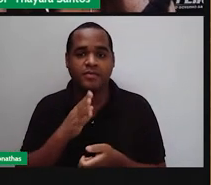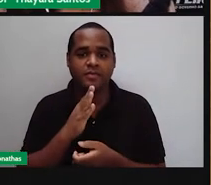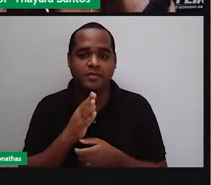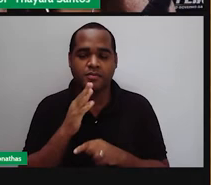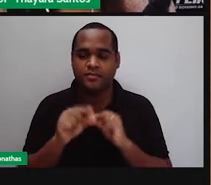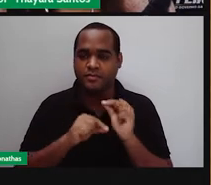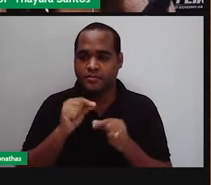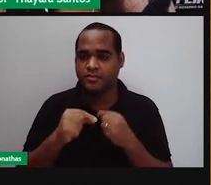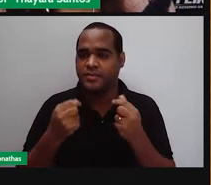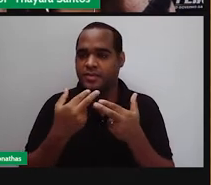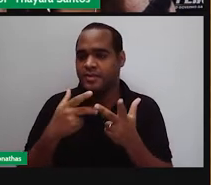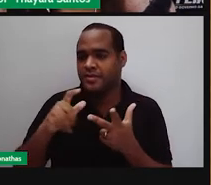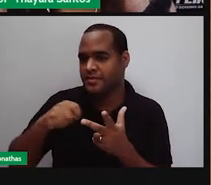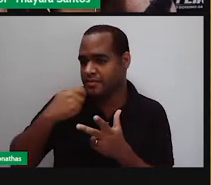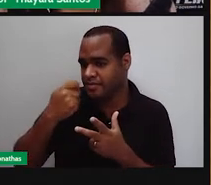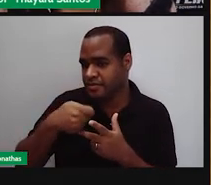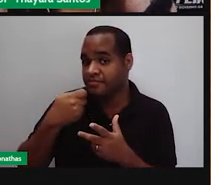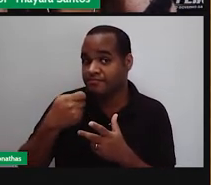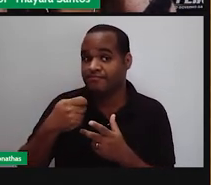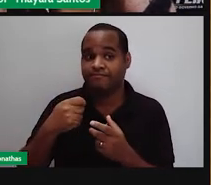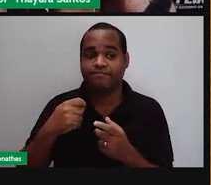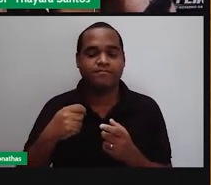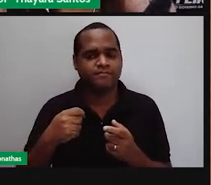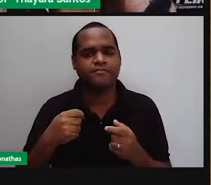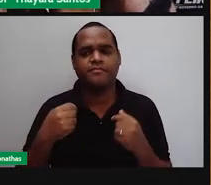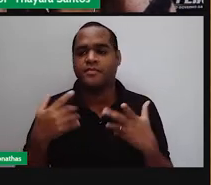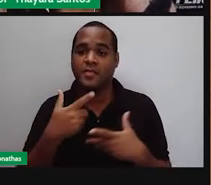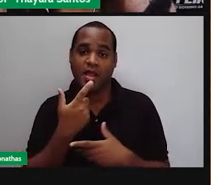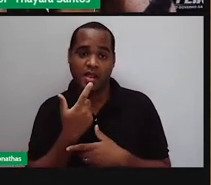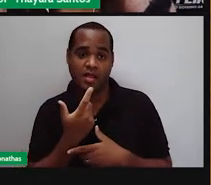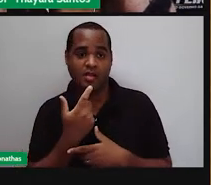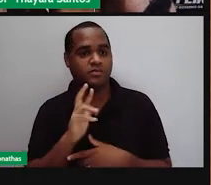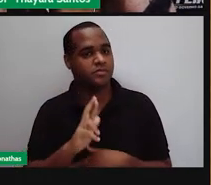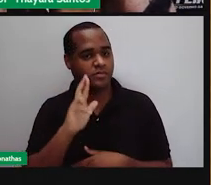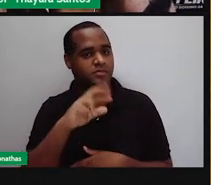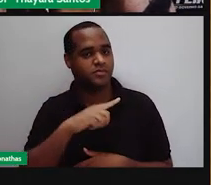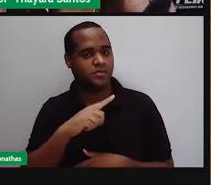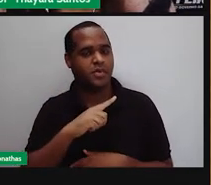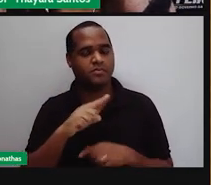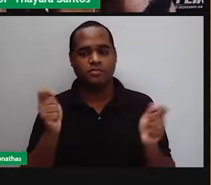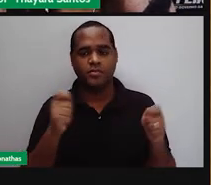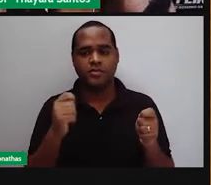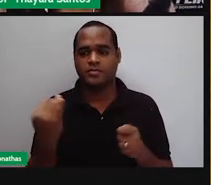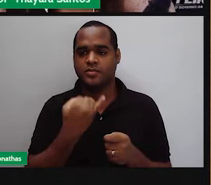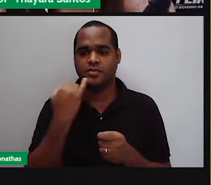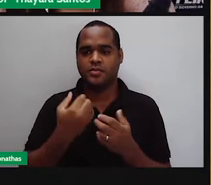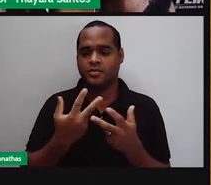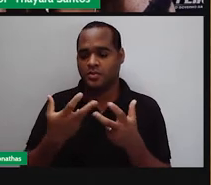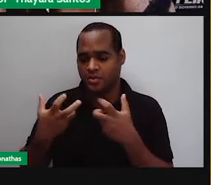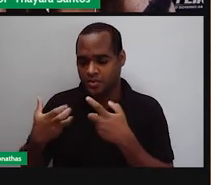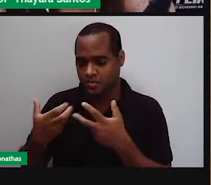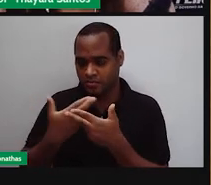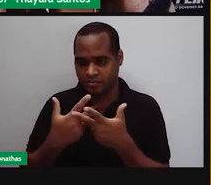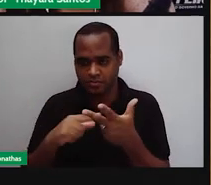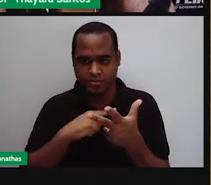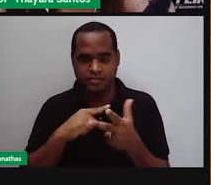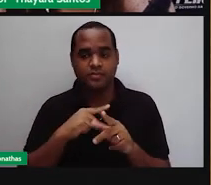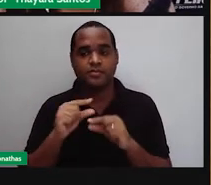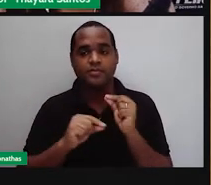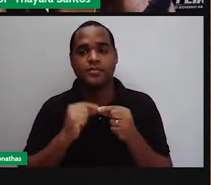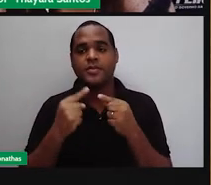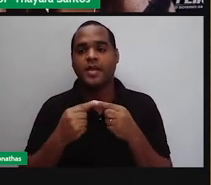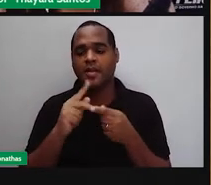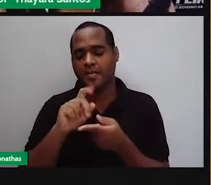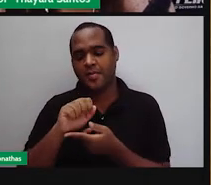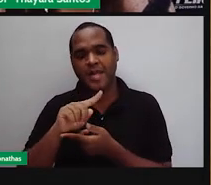e conhecer os sabores dos alimentos. A língua é o órgão responsável pela percepção do sabor. A língua